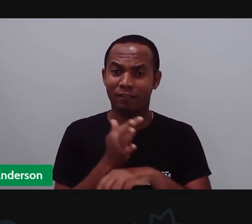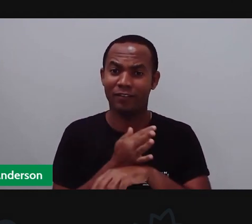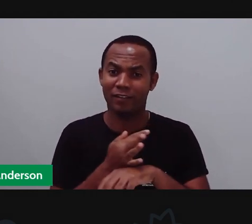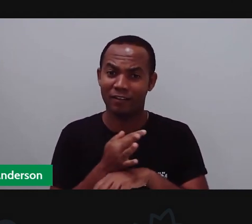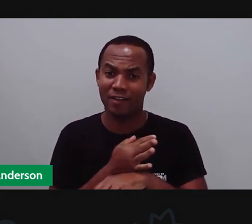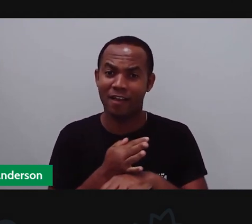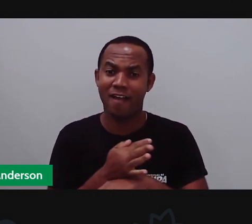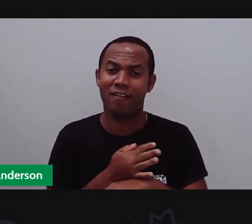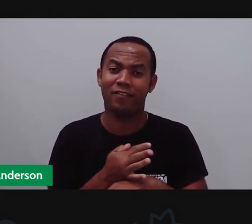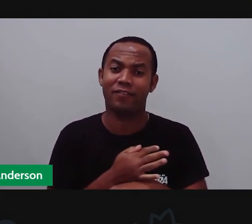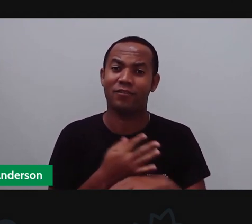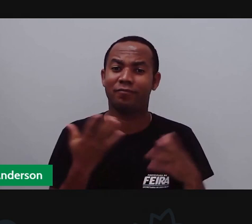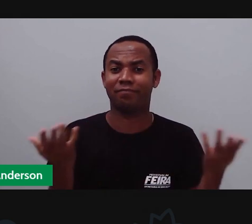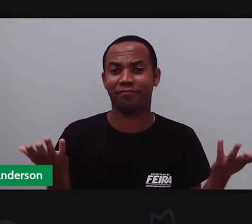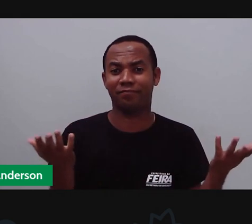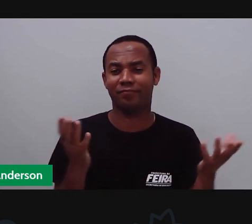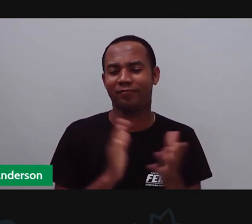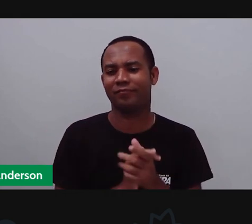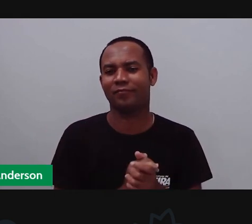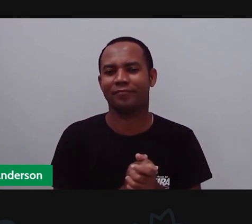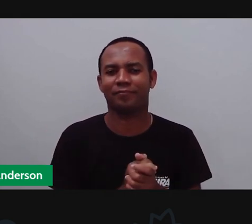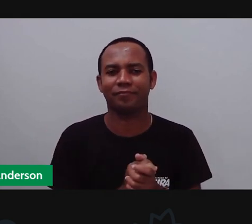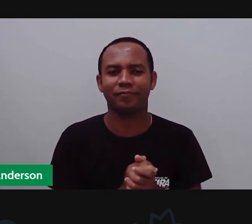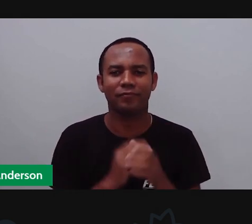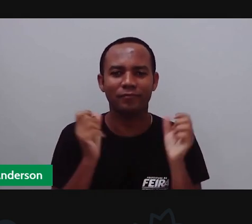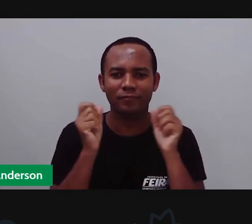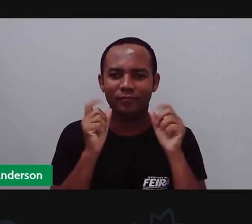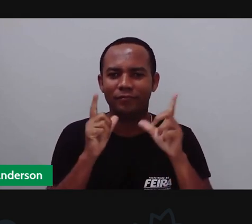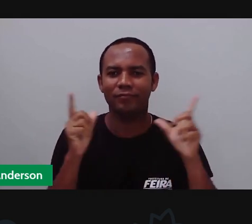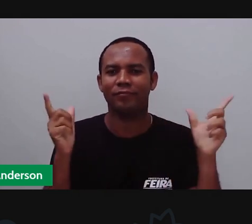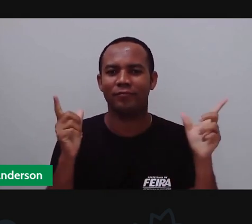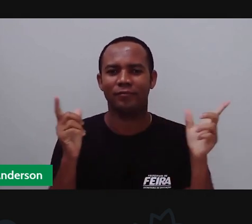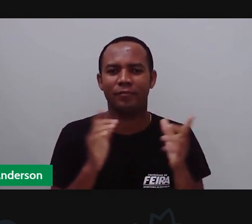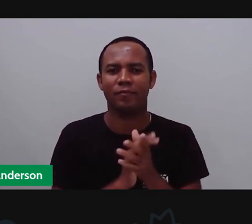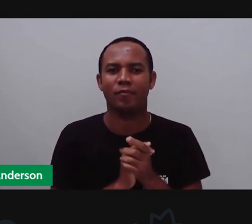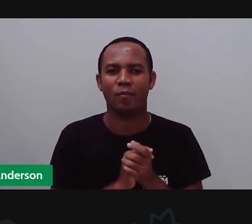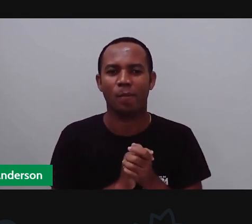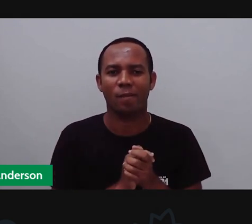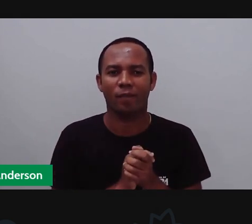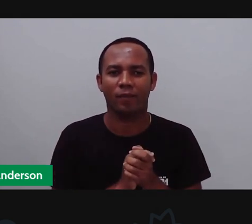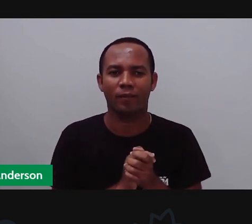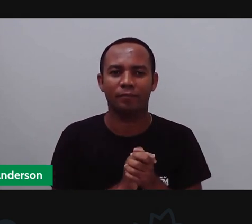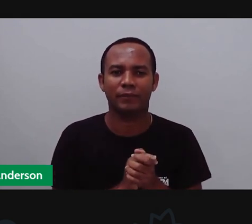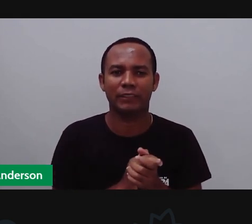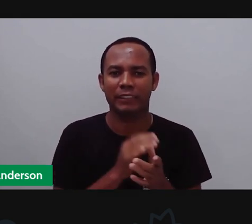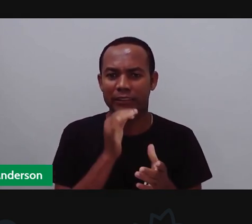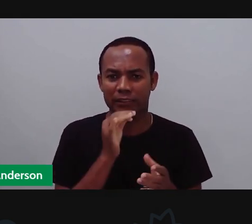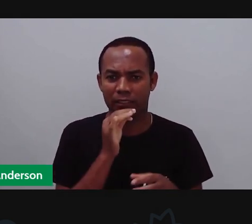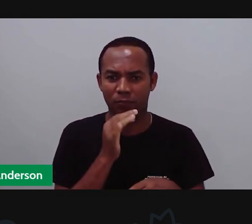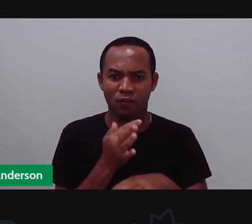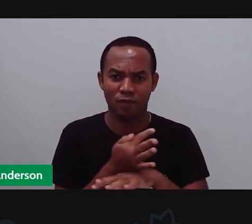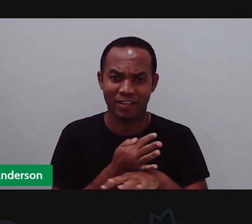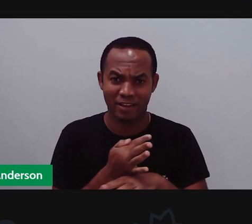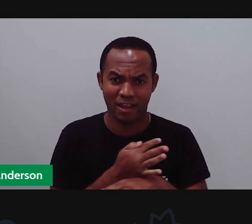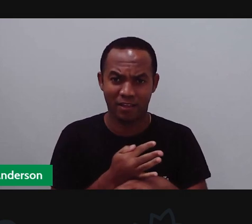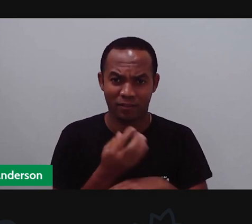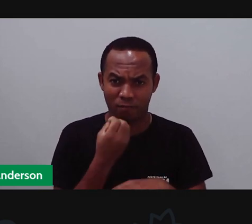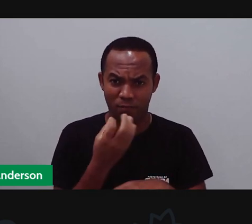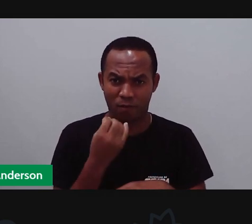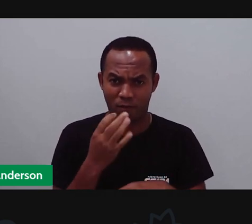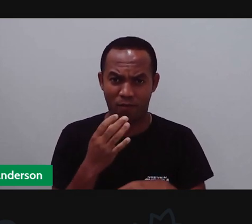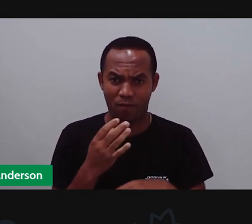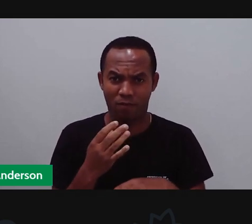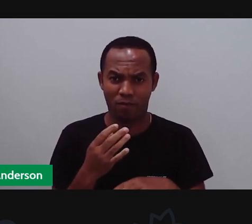tem que dar uma sacudida, uma acordada aí. Como foram aí de feriado? Descansaram?